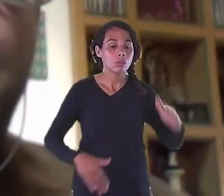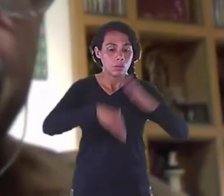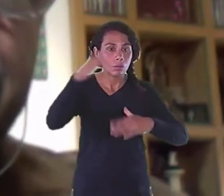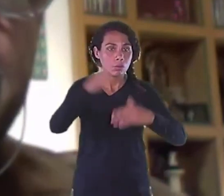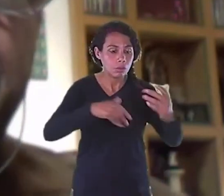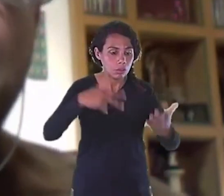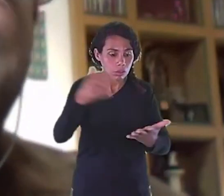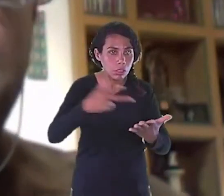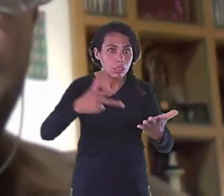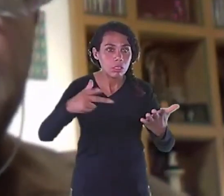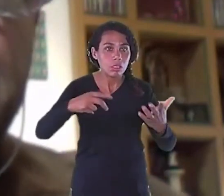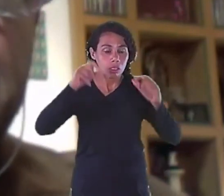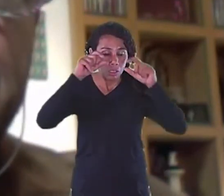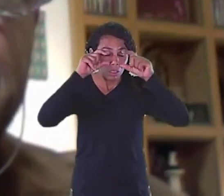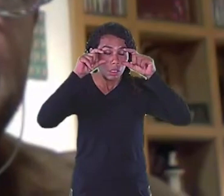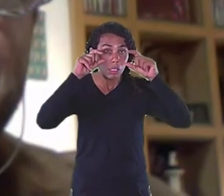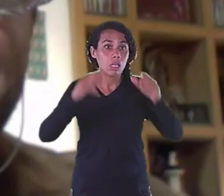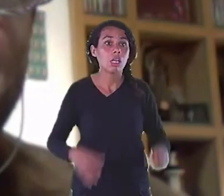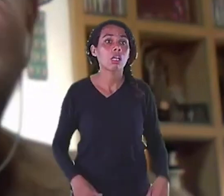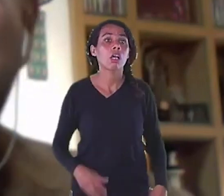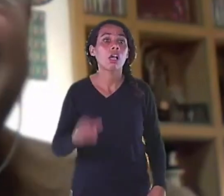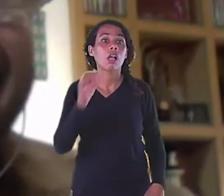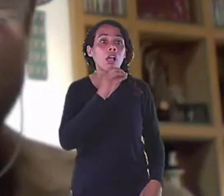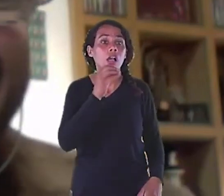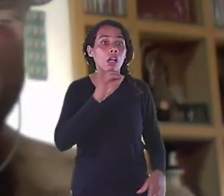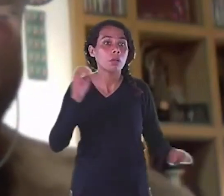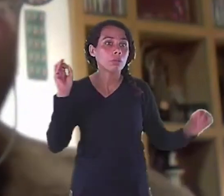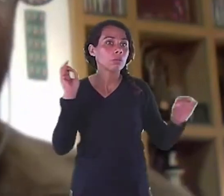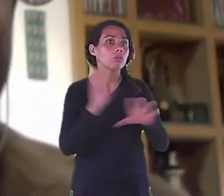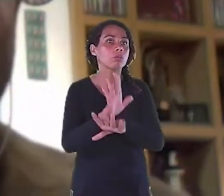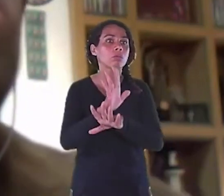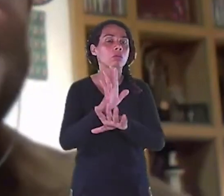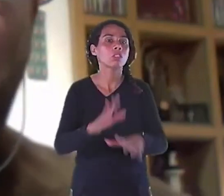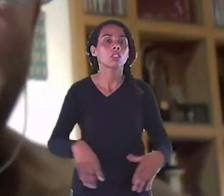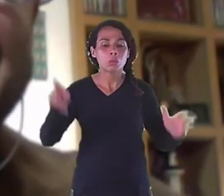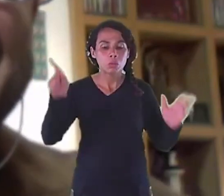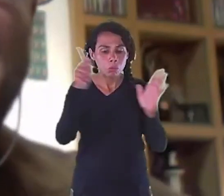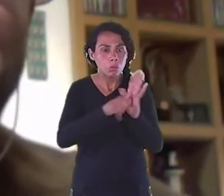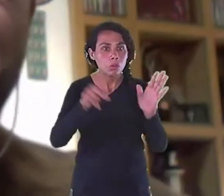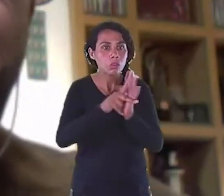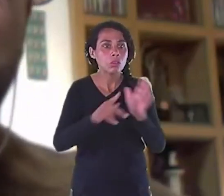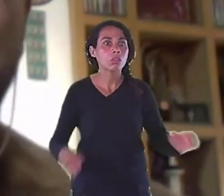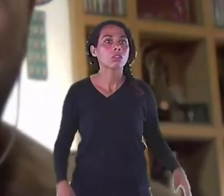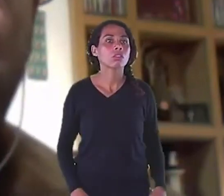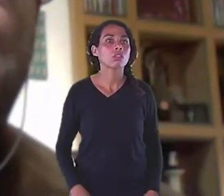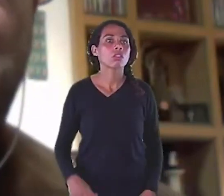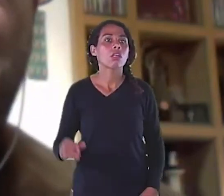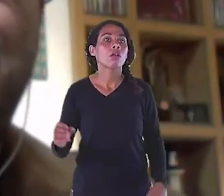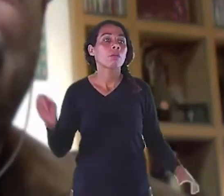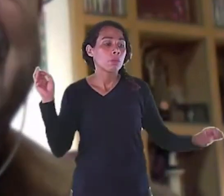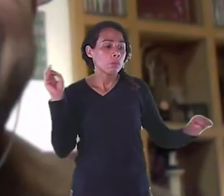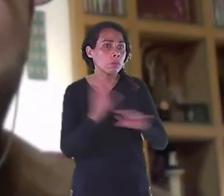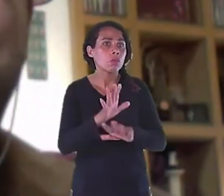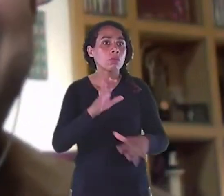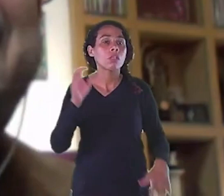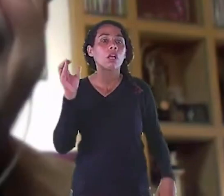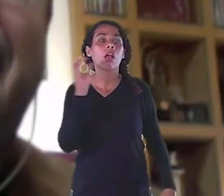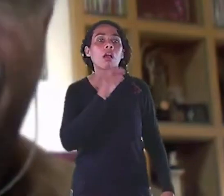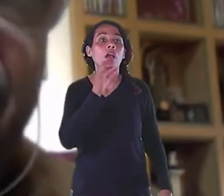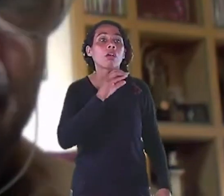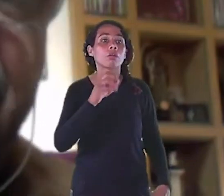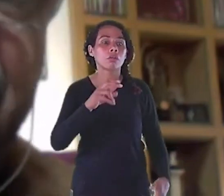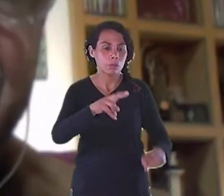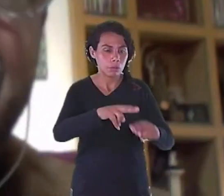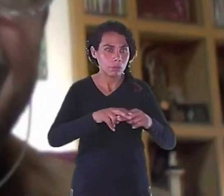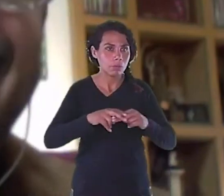concepção Projeto Ideia A palavra design Vem do Designo e